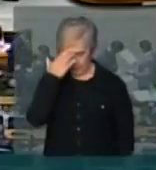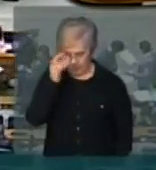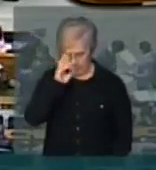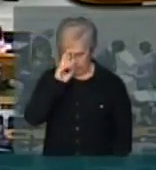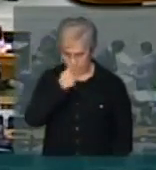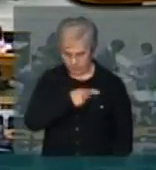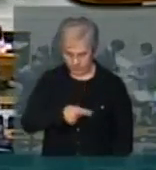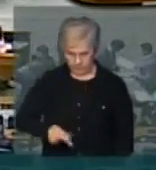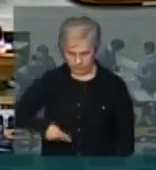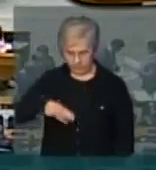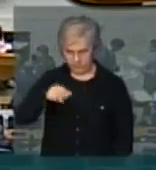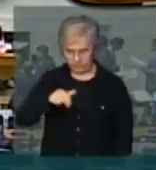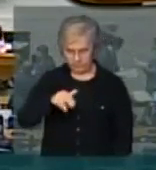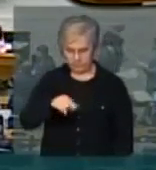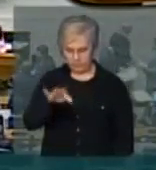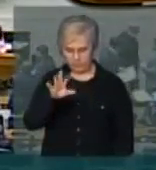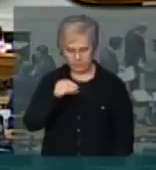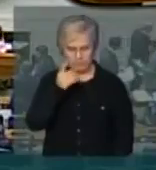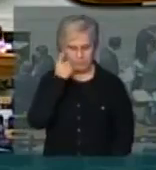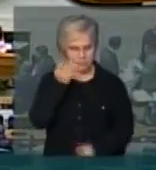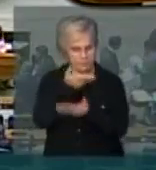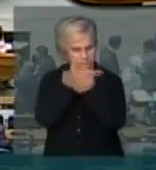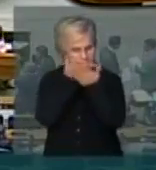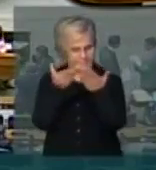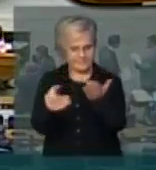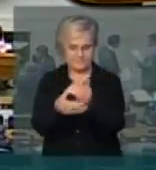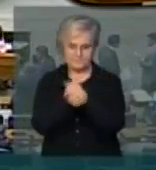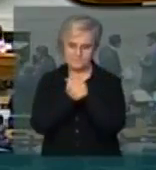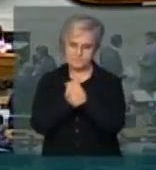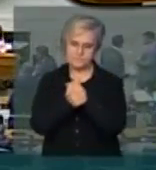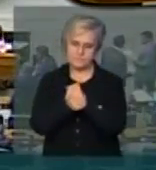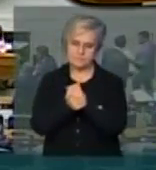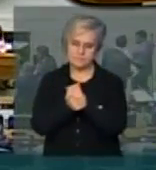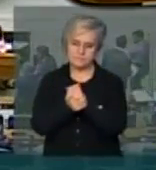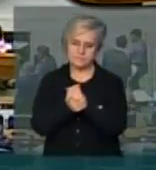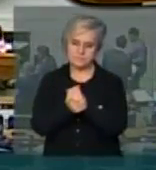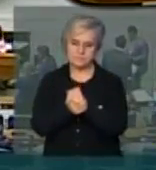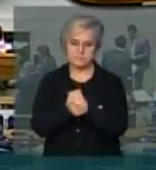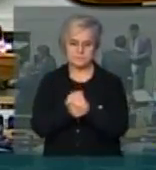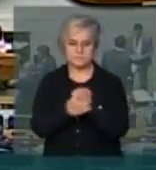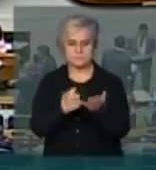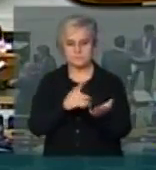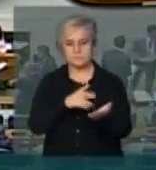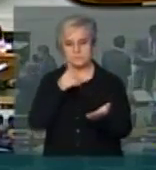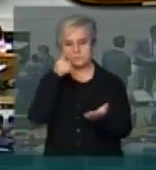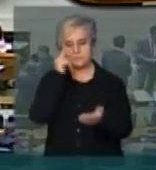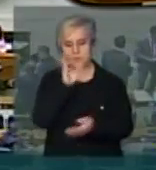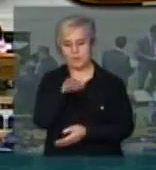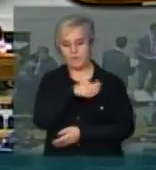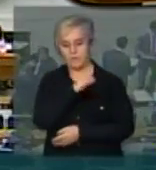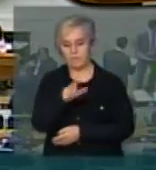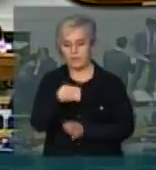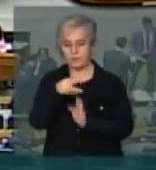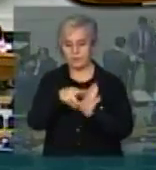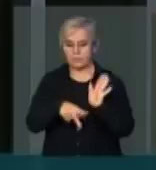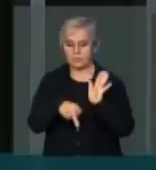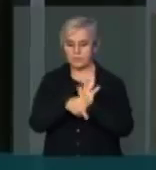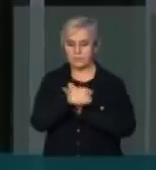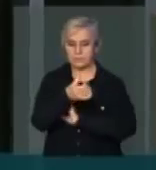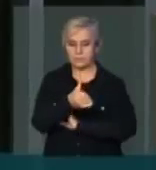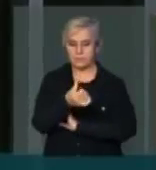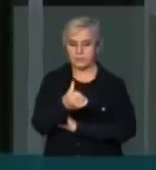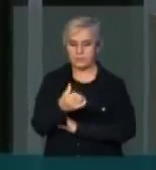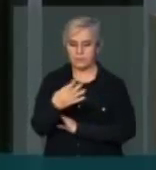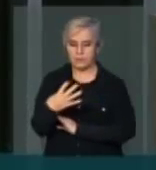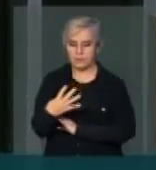em saúdo, os colegas deputados e deputadas. Com o veto da medida provisória 664